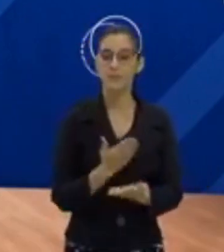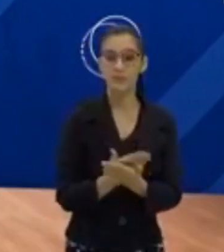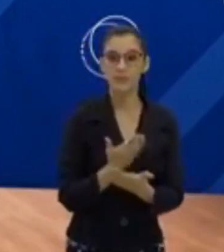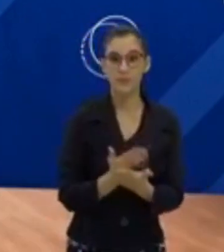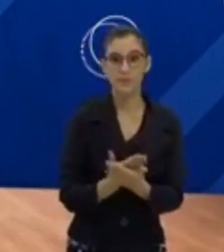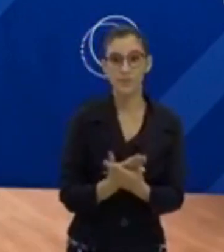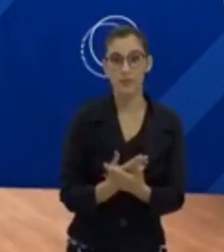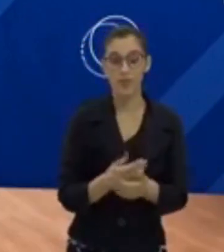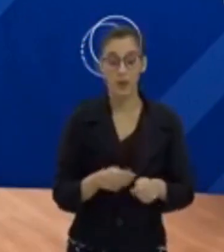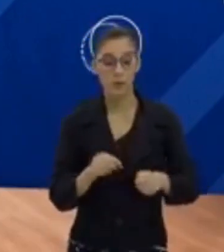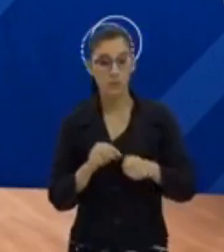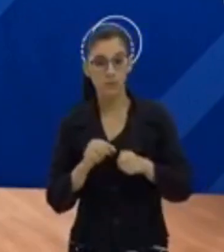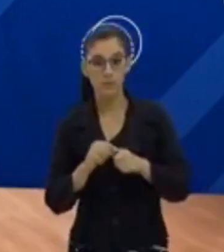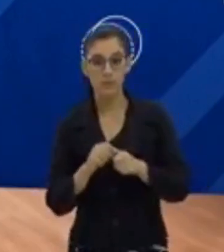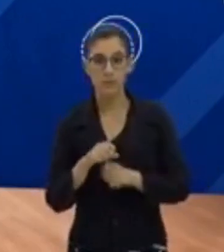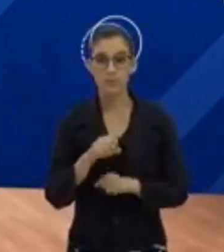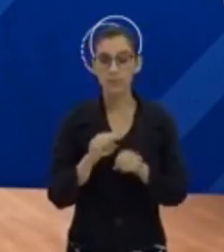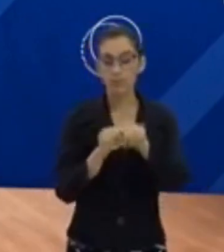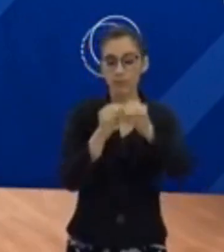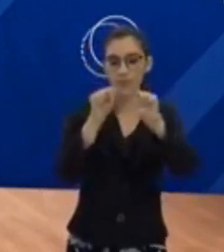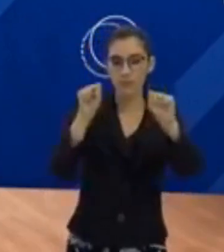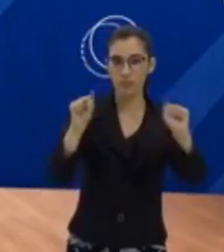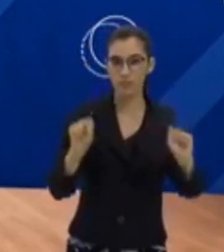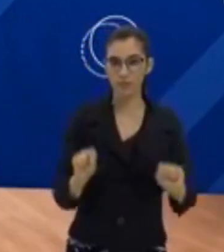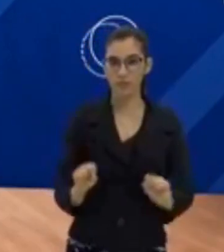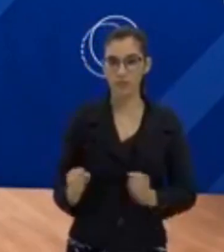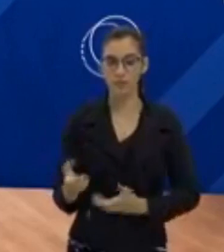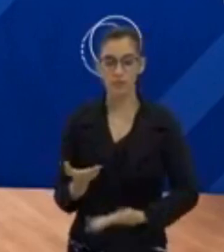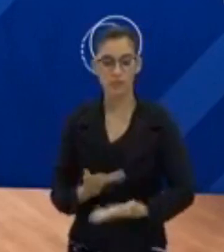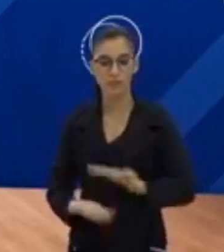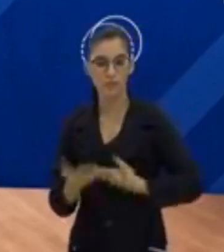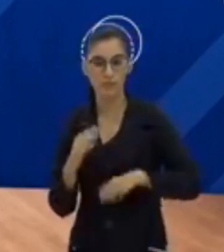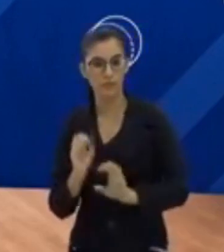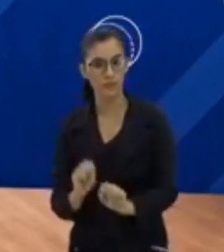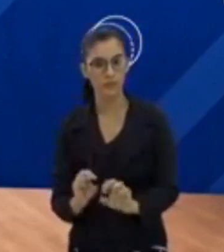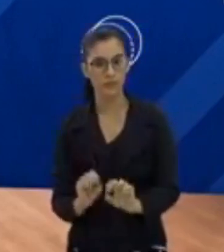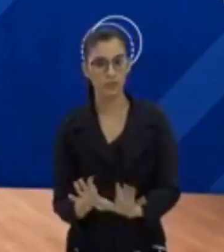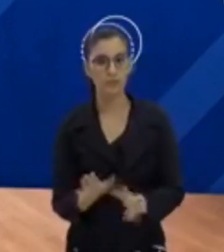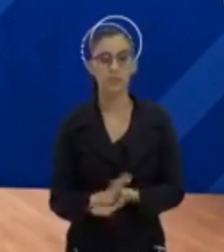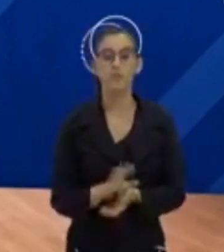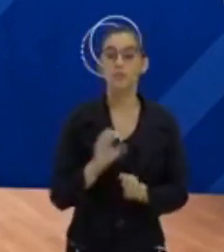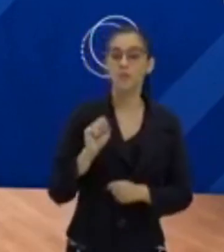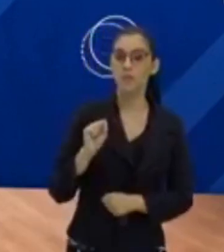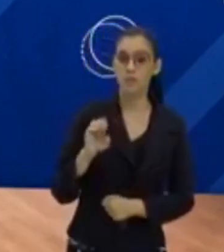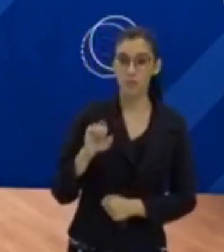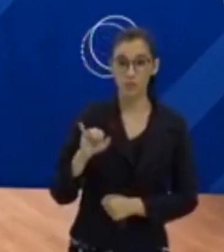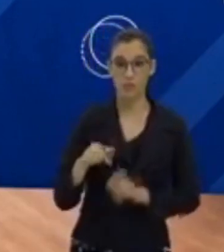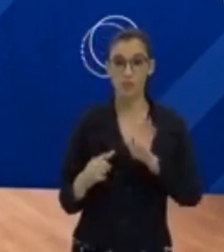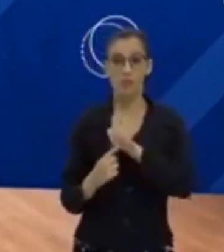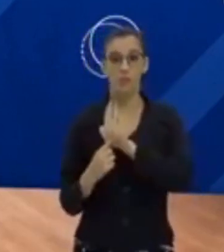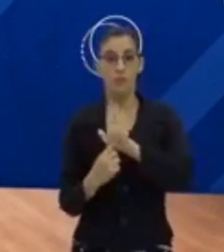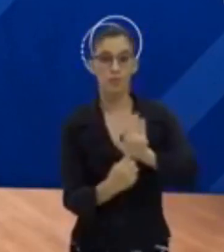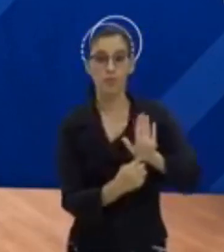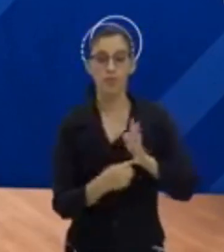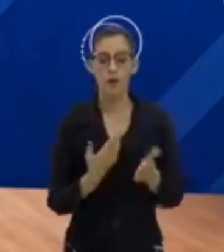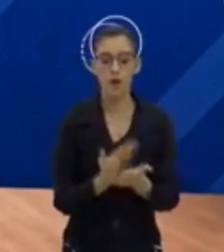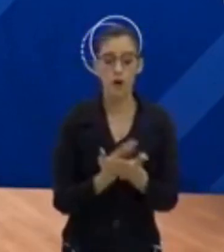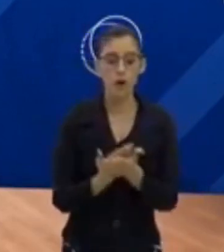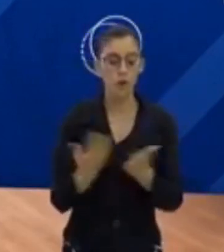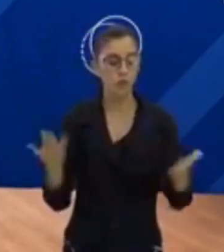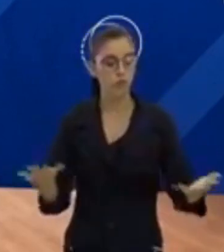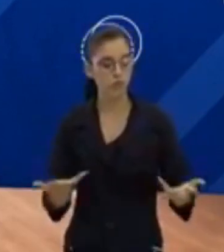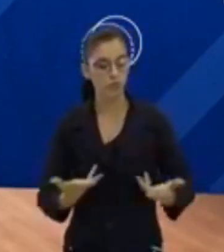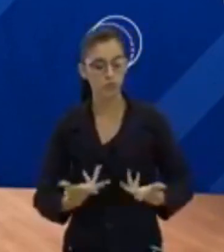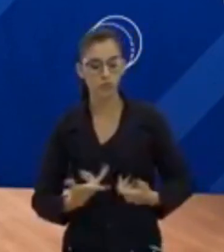aulas estão sendo produzidas pelo Centro de Mídia do Estado, o Sistema Educacional Interativo. O SEI leva a educação de qualidade